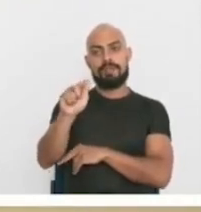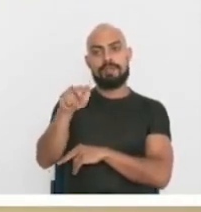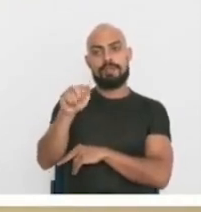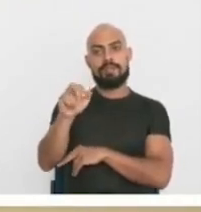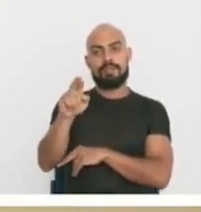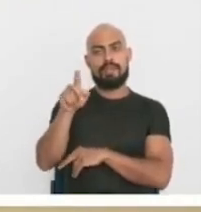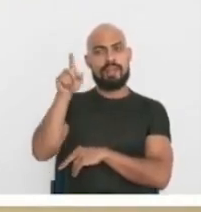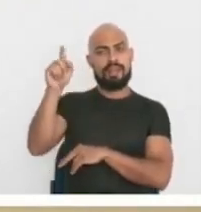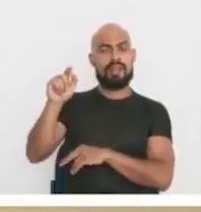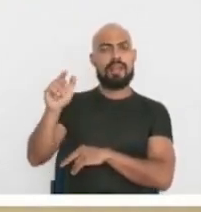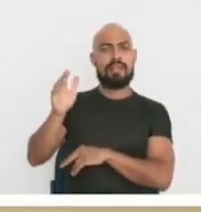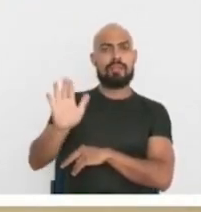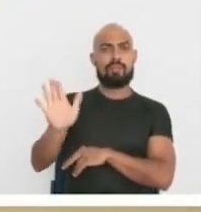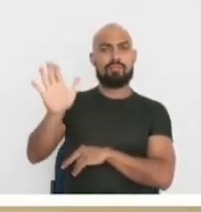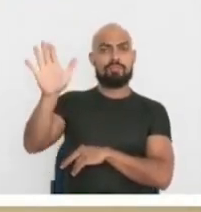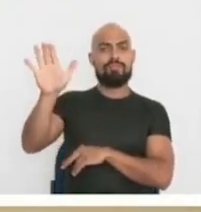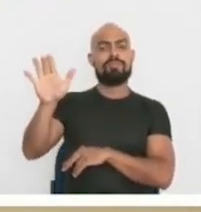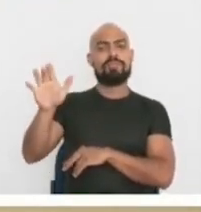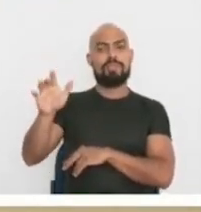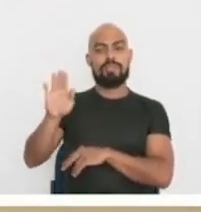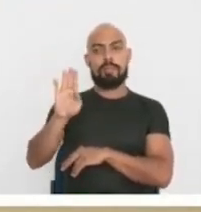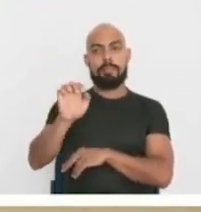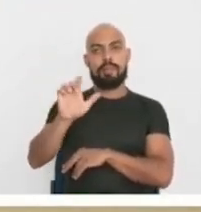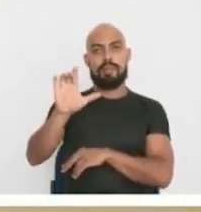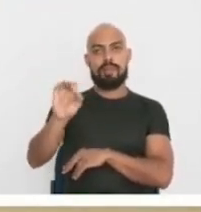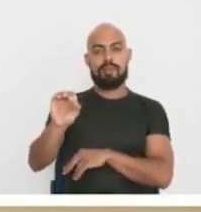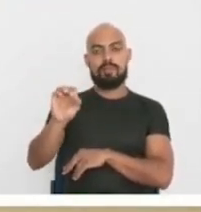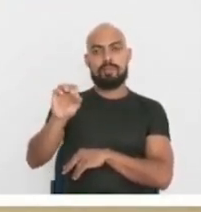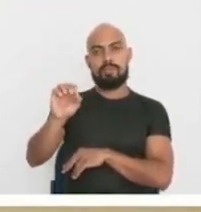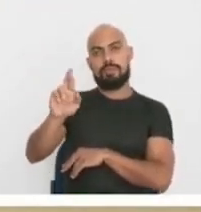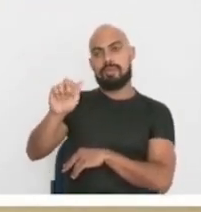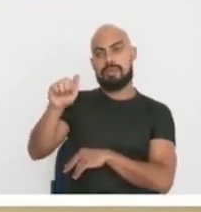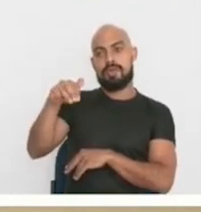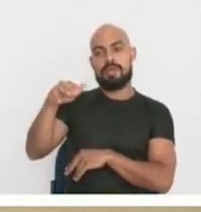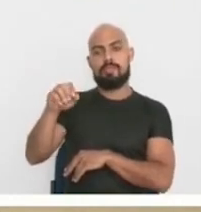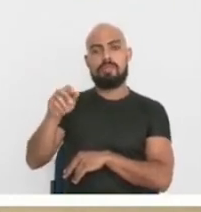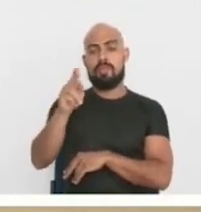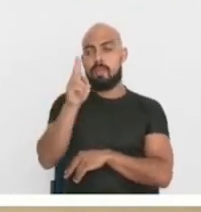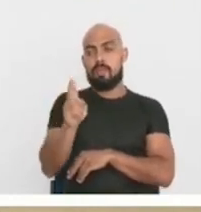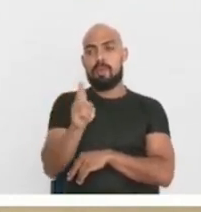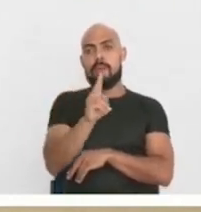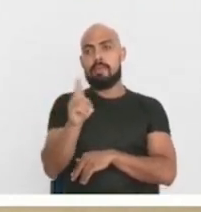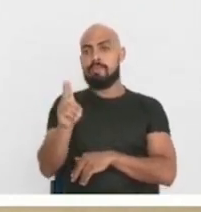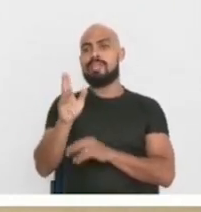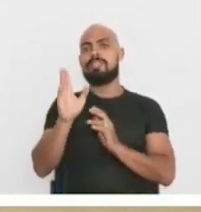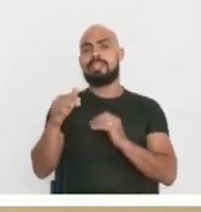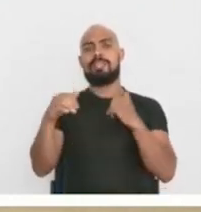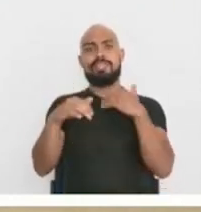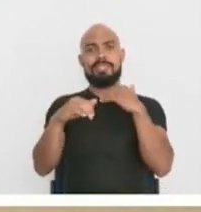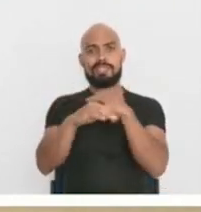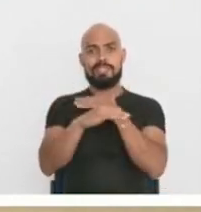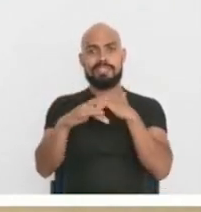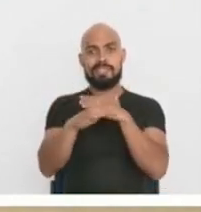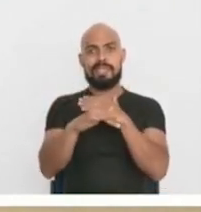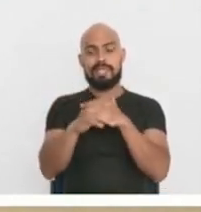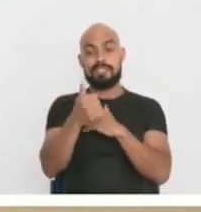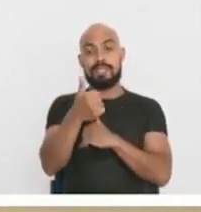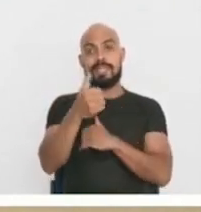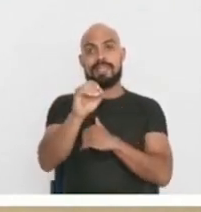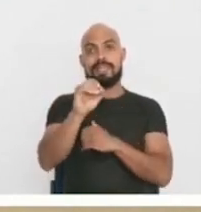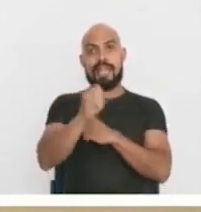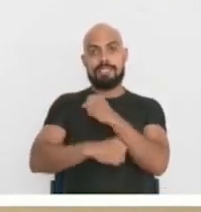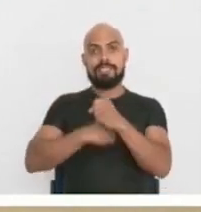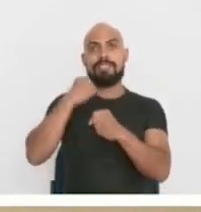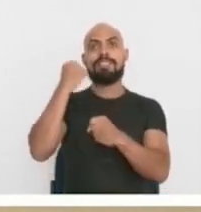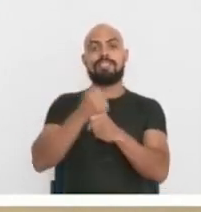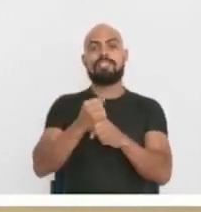Ramo, lá em cima, naquela região do Monte Alegre. O padre Wagner está aí na cidade há quase dez anos